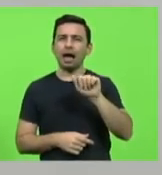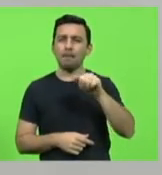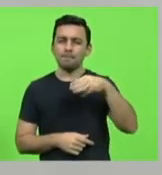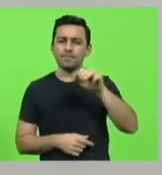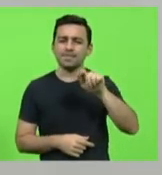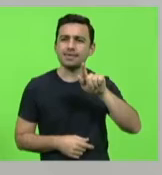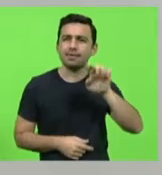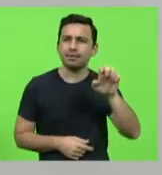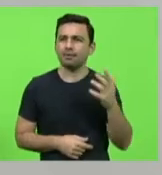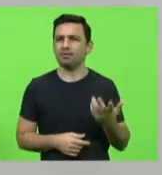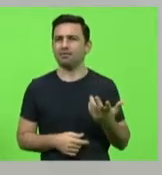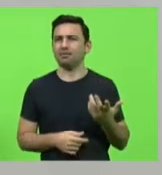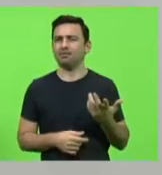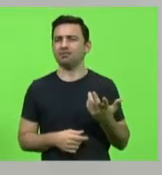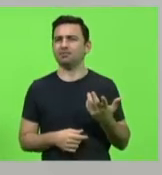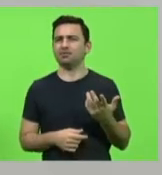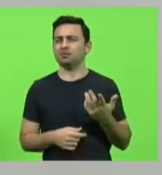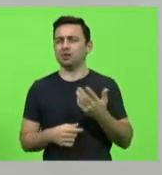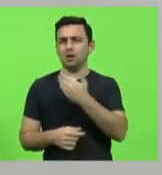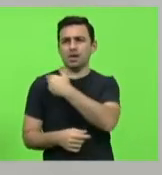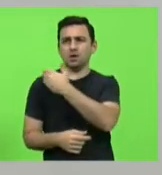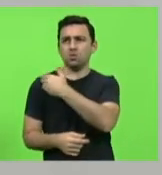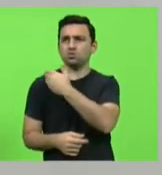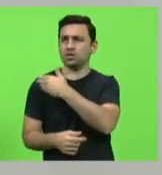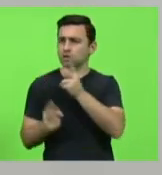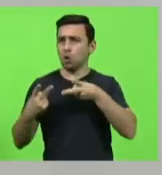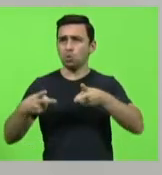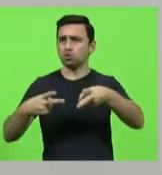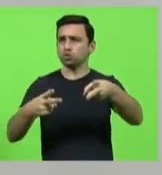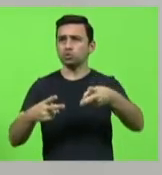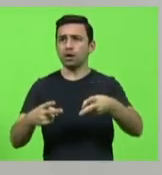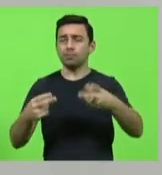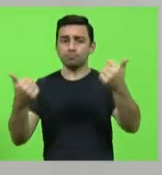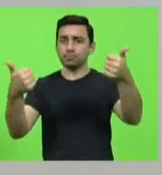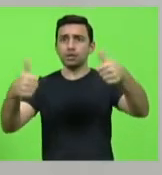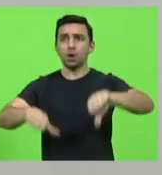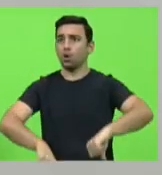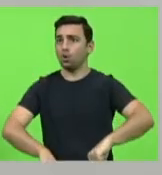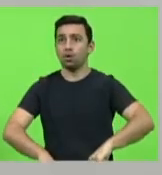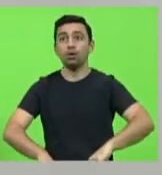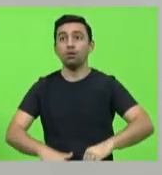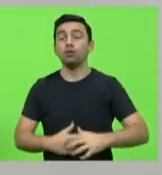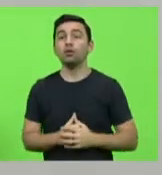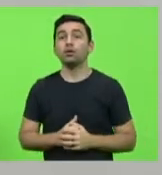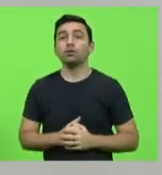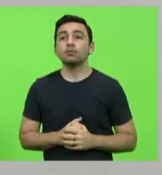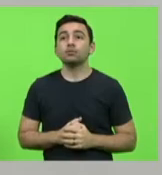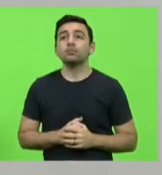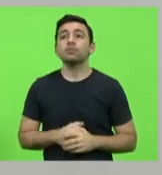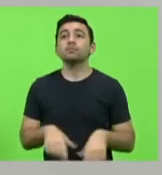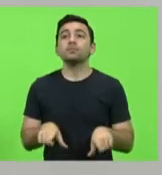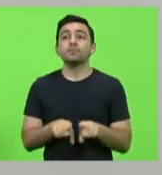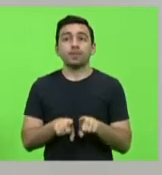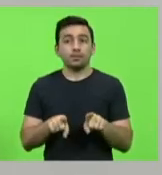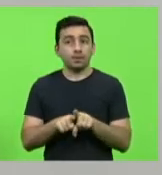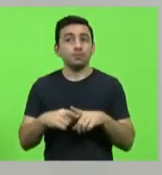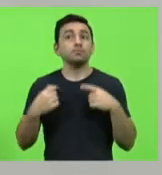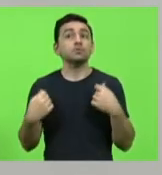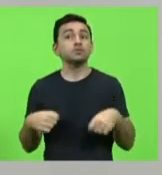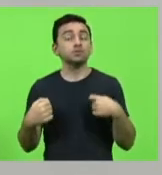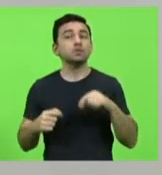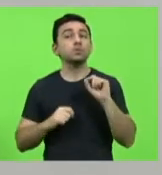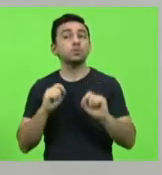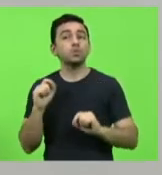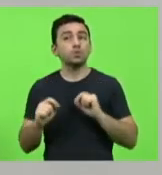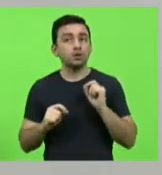combate preconceito nenhum, só deixa a coisa ainda mais ridícula e é preciso que o governo, que as